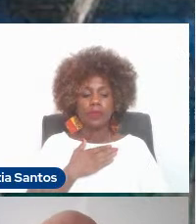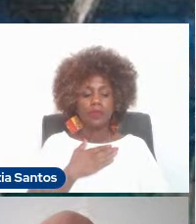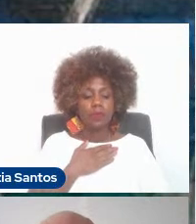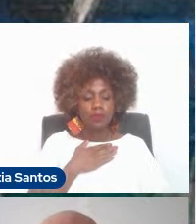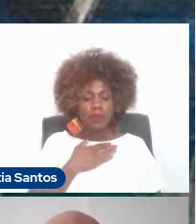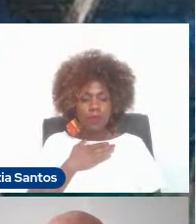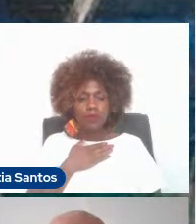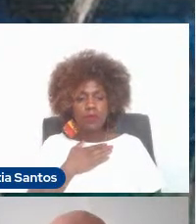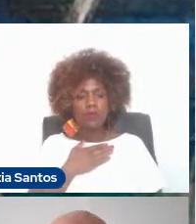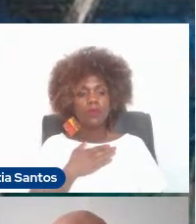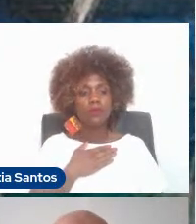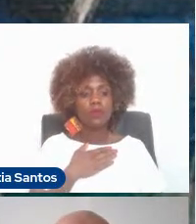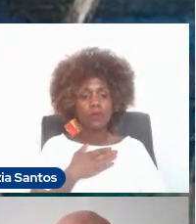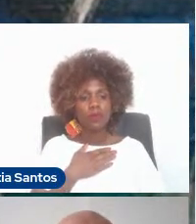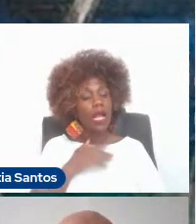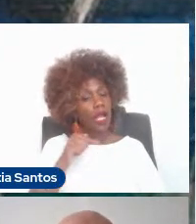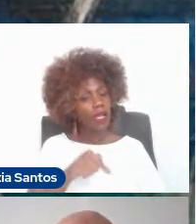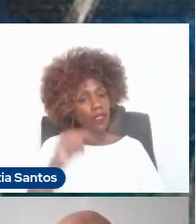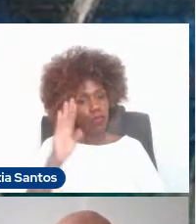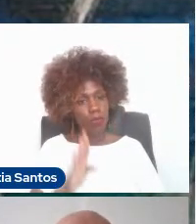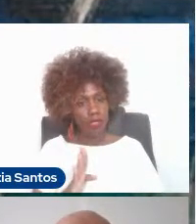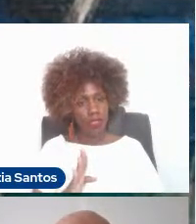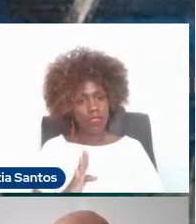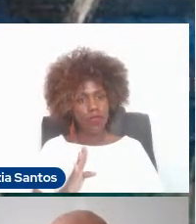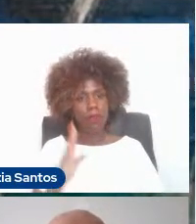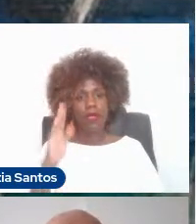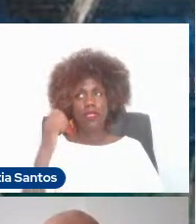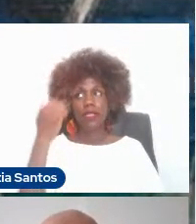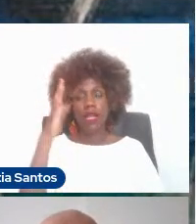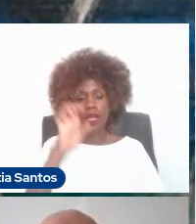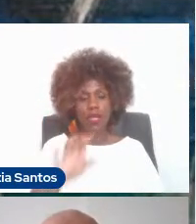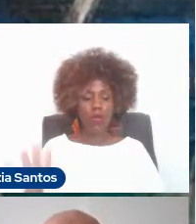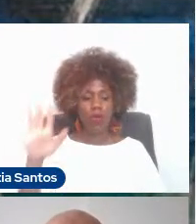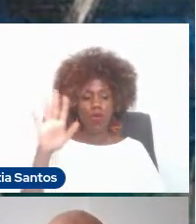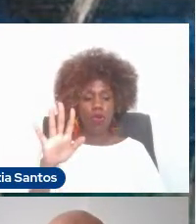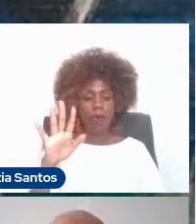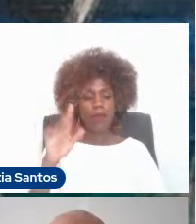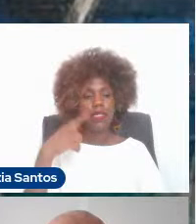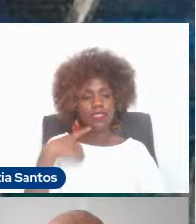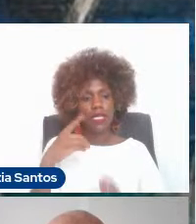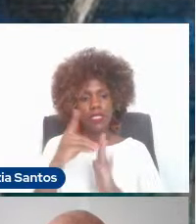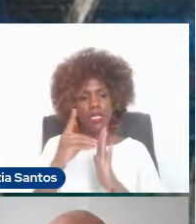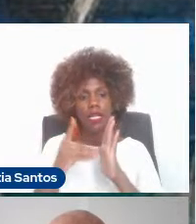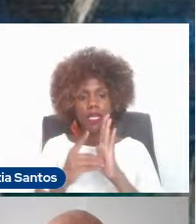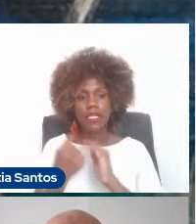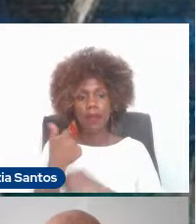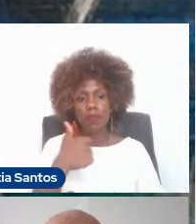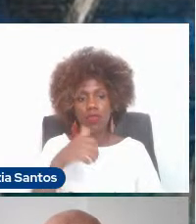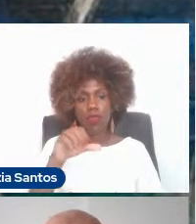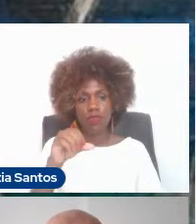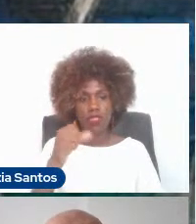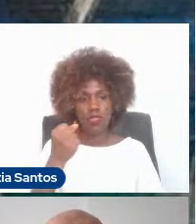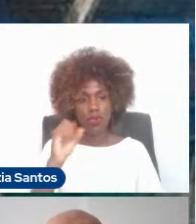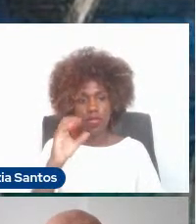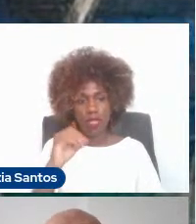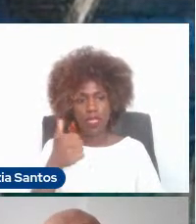tanto aqui no Brasil quanto na Europa nas décadas de 1980 e 1990,